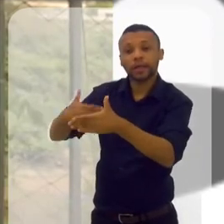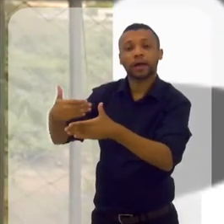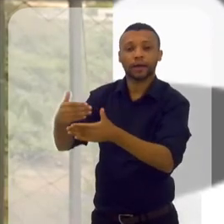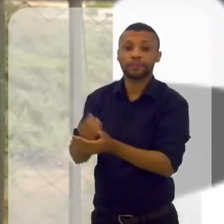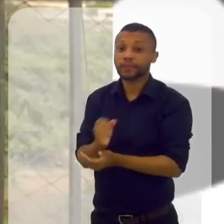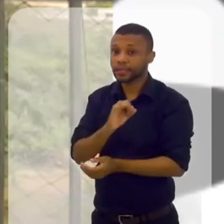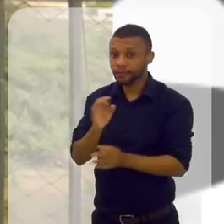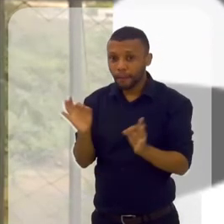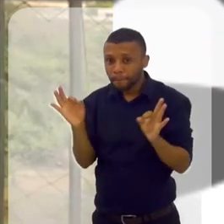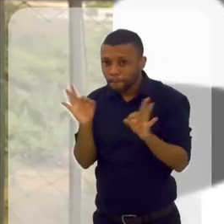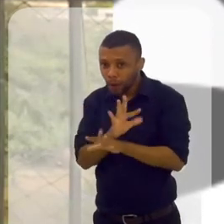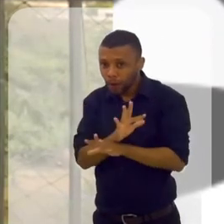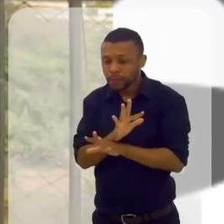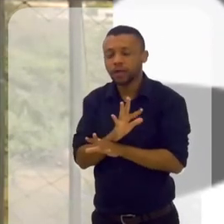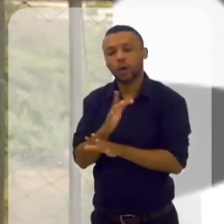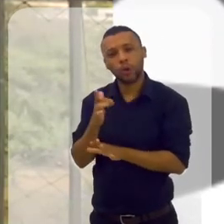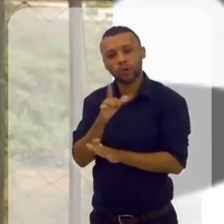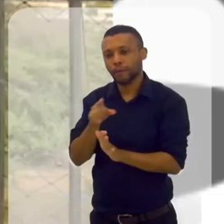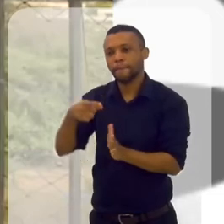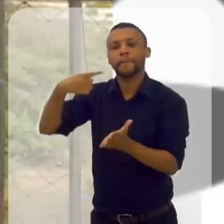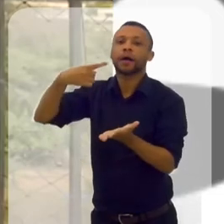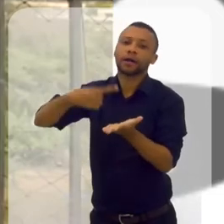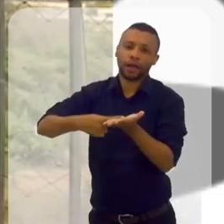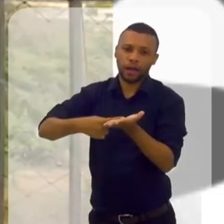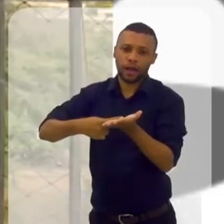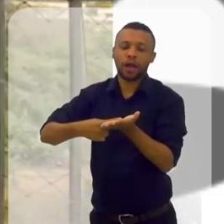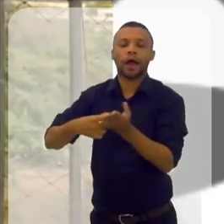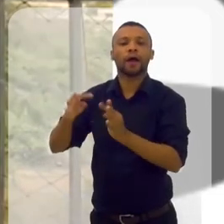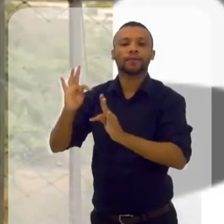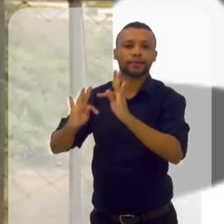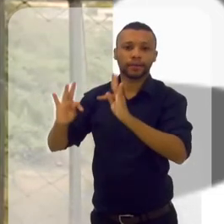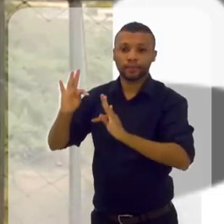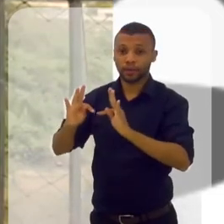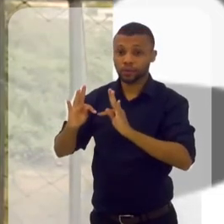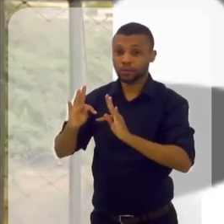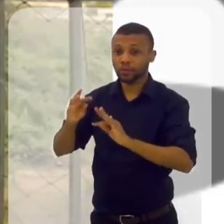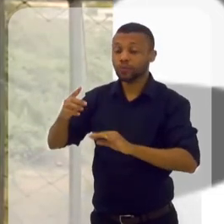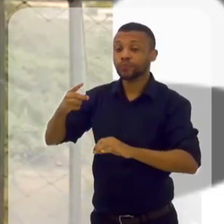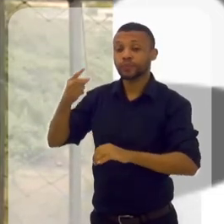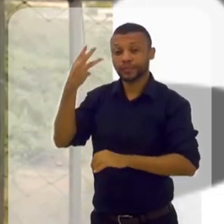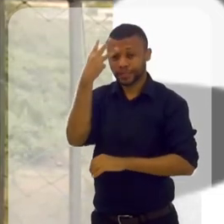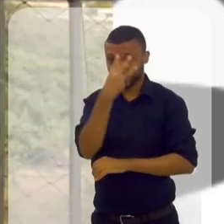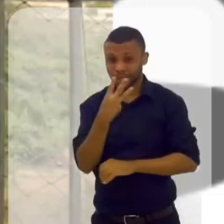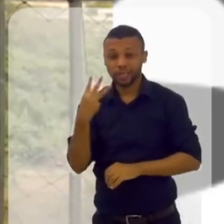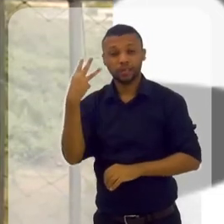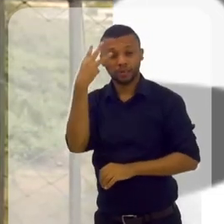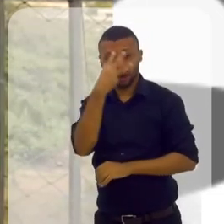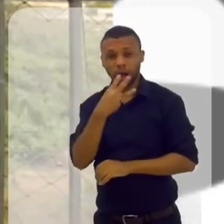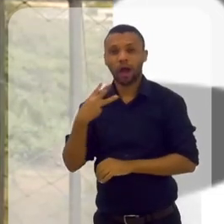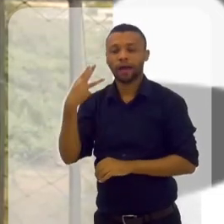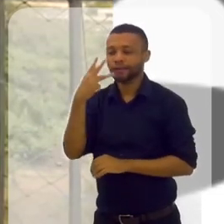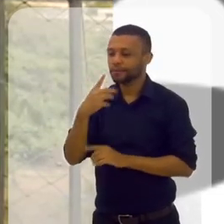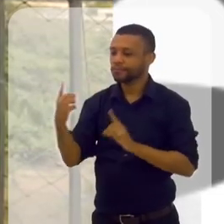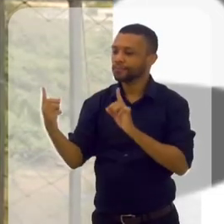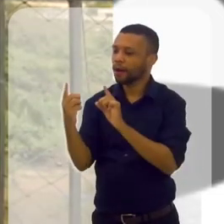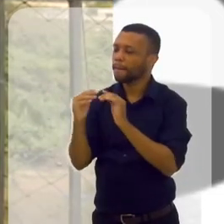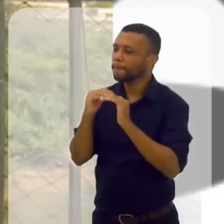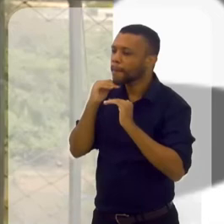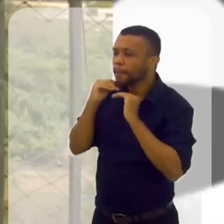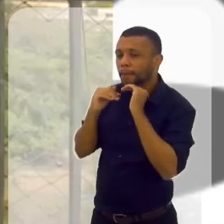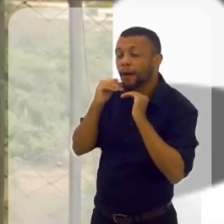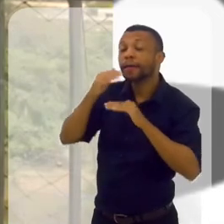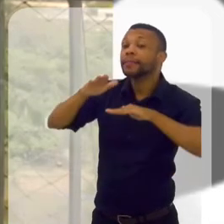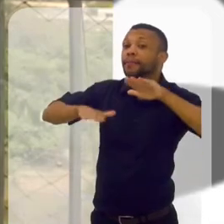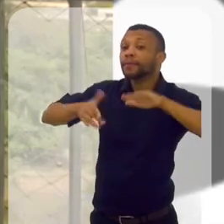processo. Se ela estiver pronta, aí sim eu marco a etnoterapia. A etnoterapia tem duração de mais ou menos três horas. Aí, nessas três